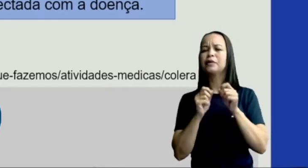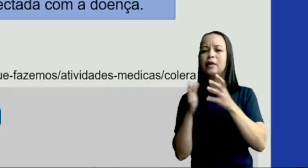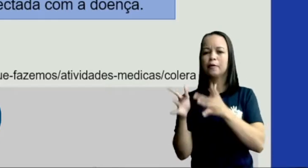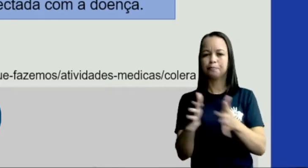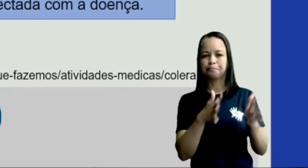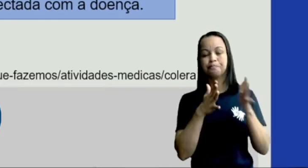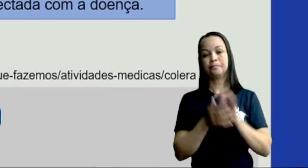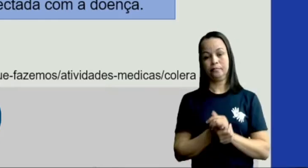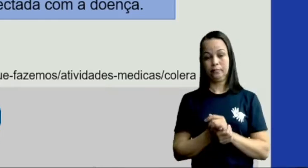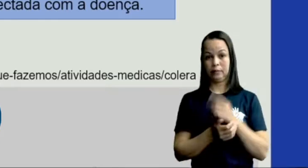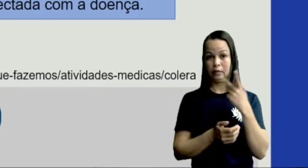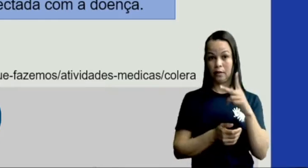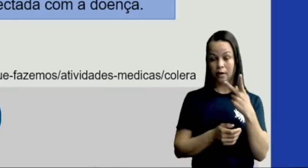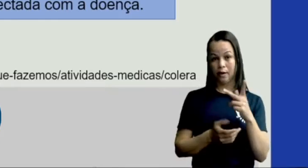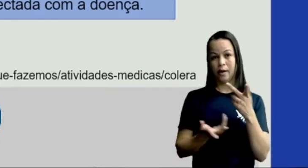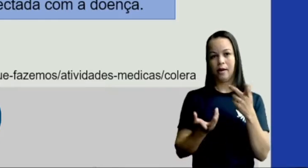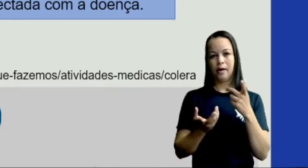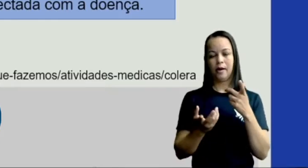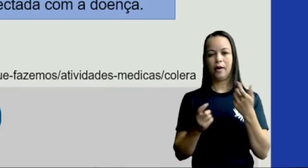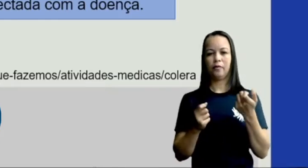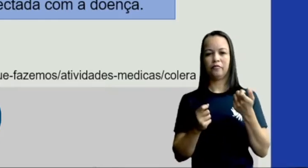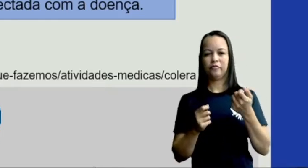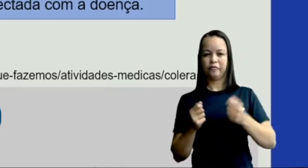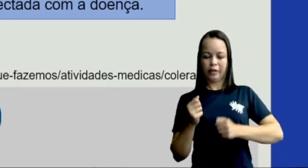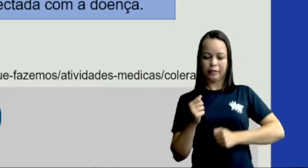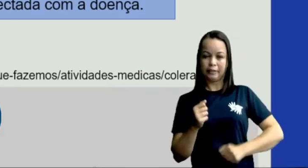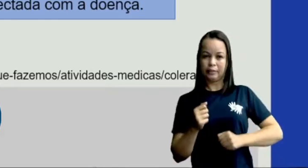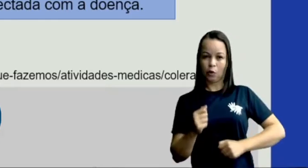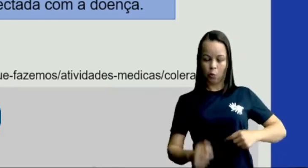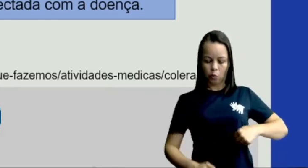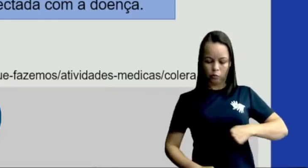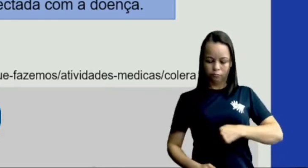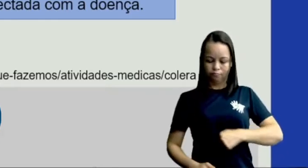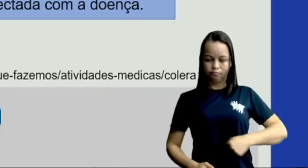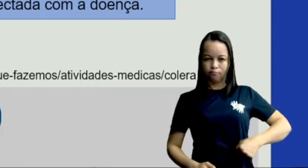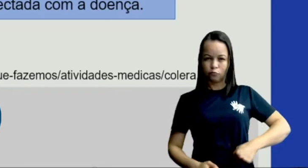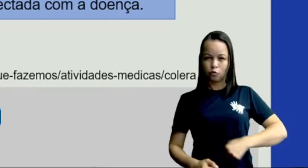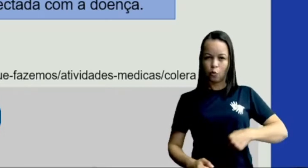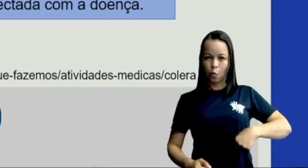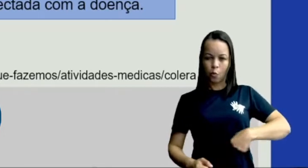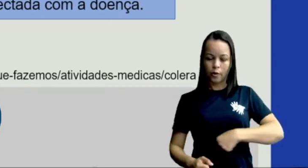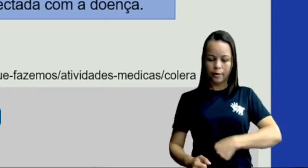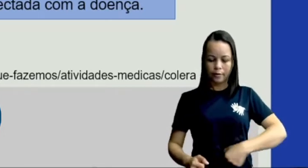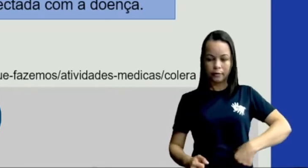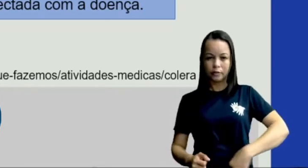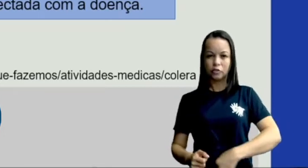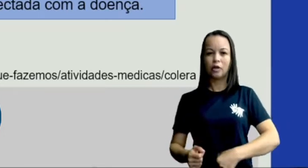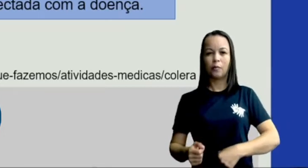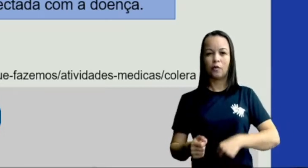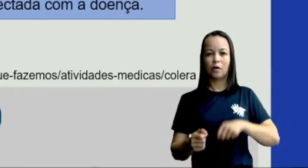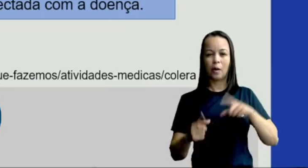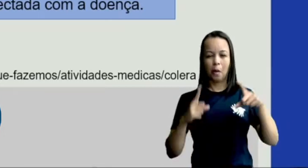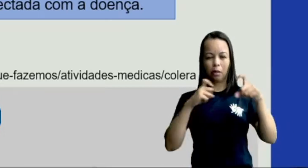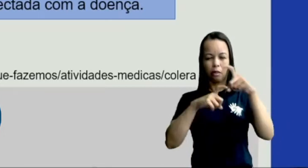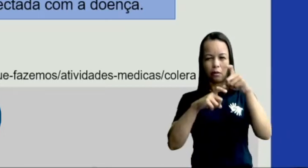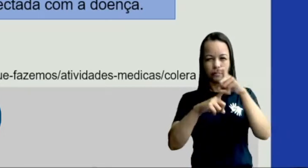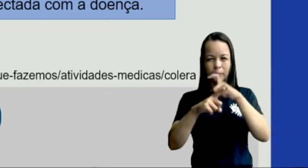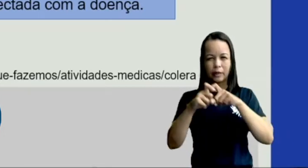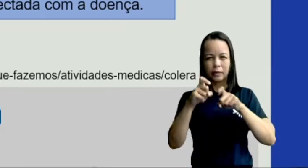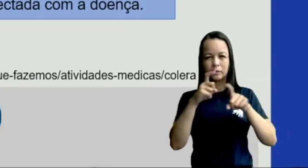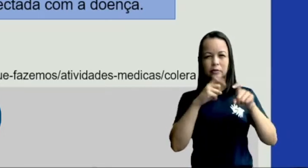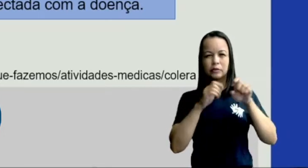é causada por uma infecção no intestino provocada pela bactéria Vibrio